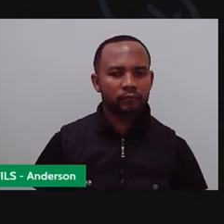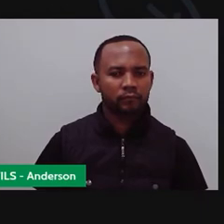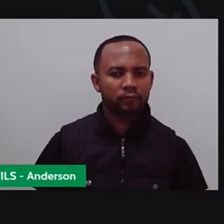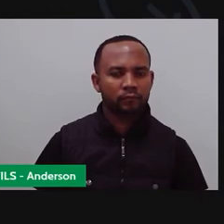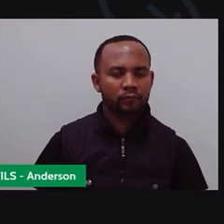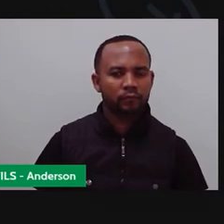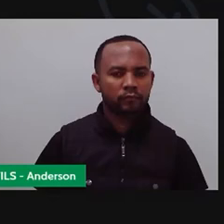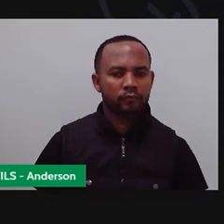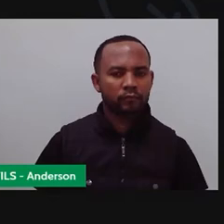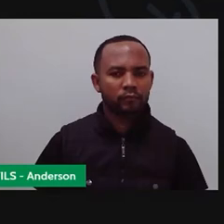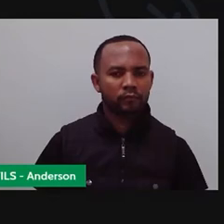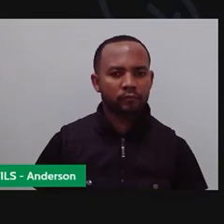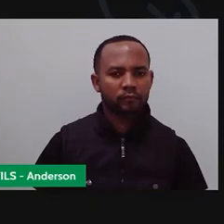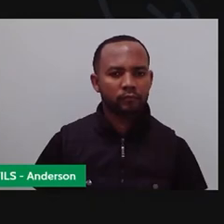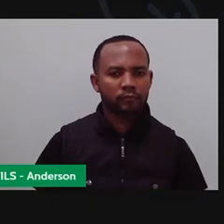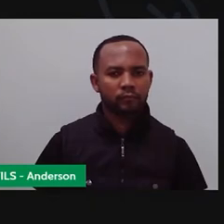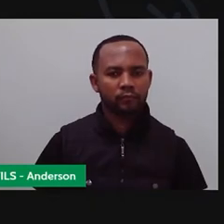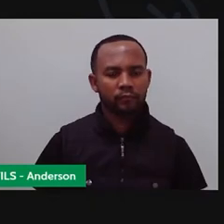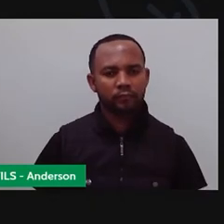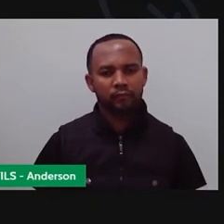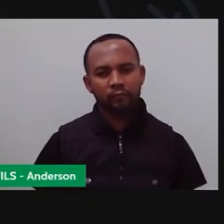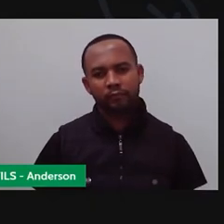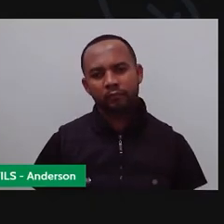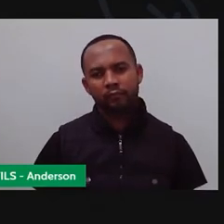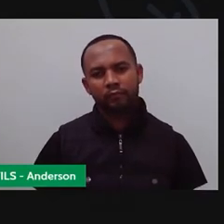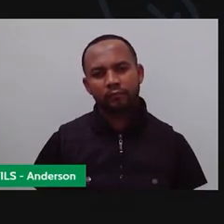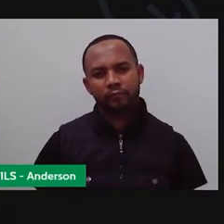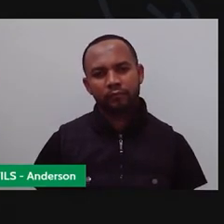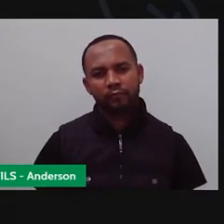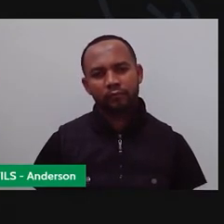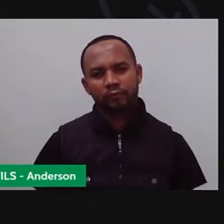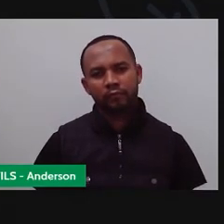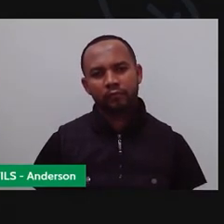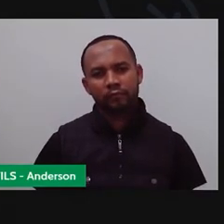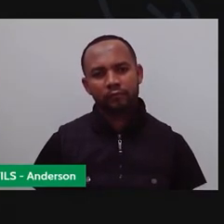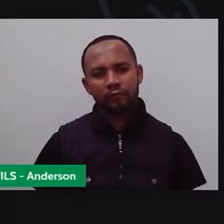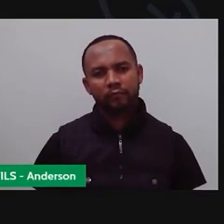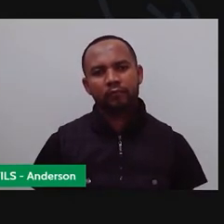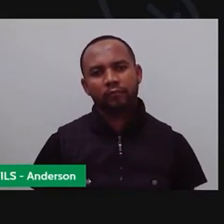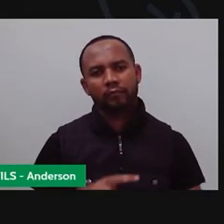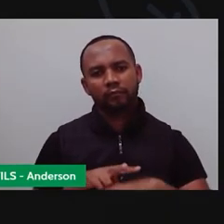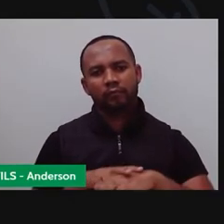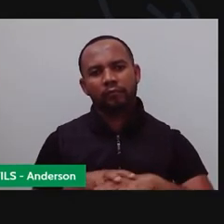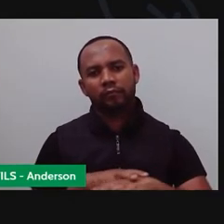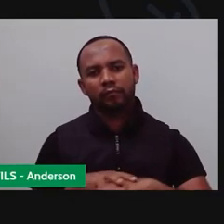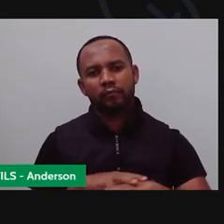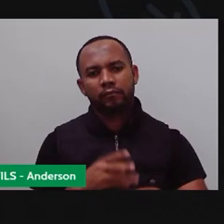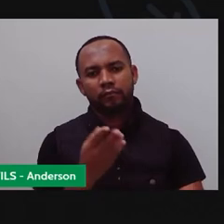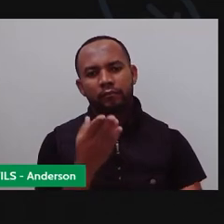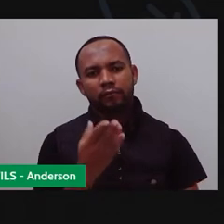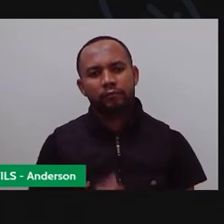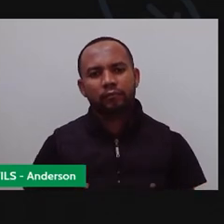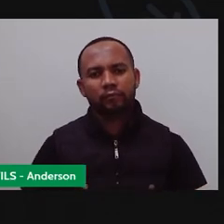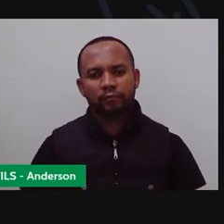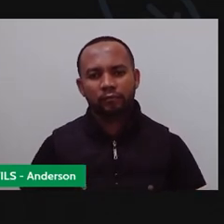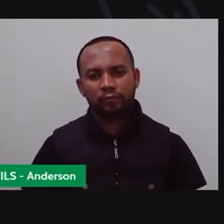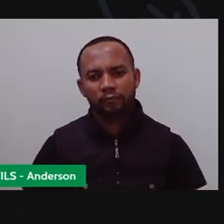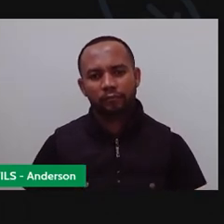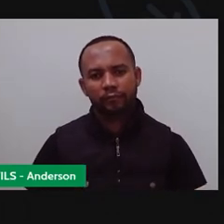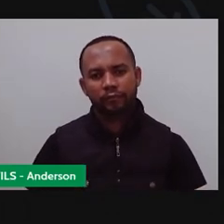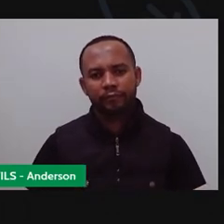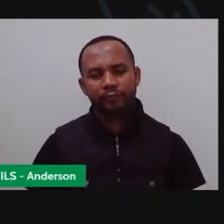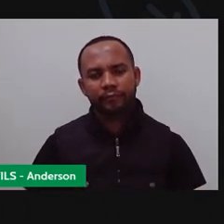Ó, pintei mais um de azul. Posso utilizar aqui agora, ó. O verde. Isso?